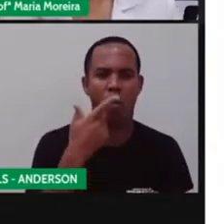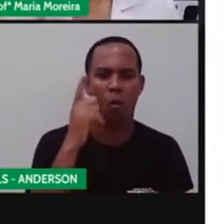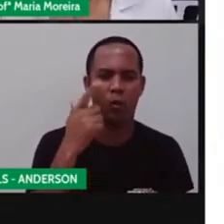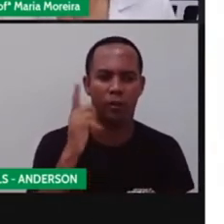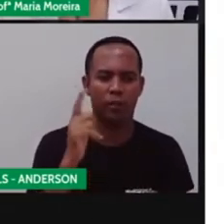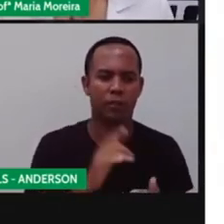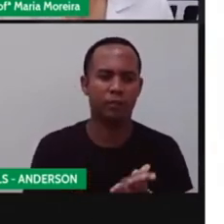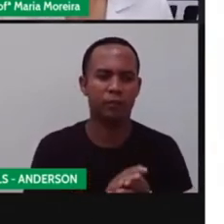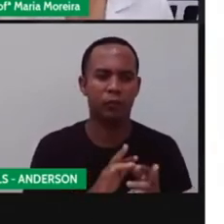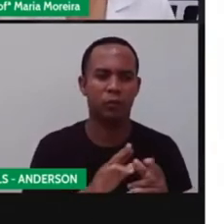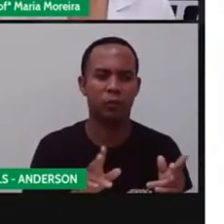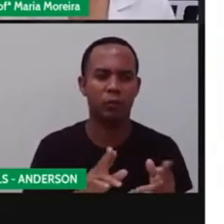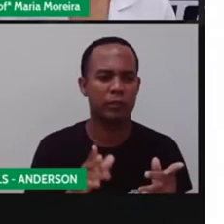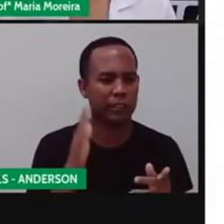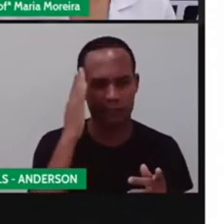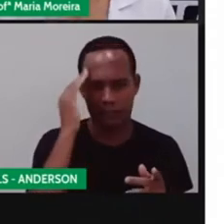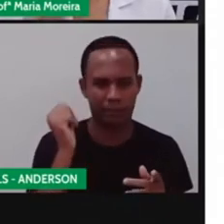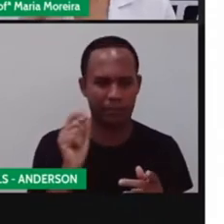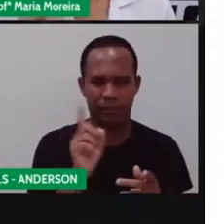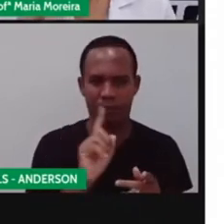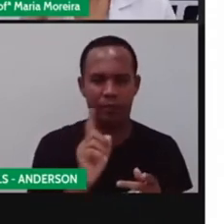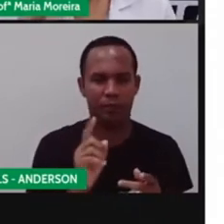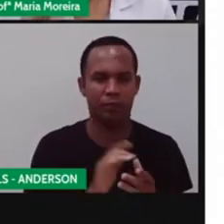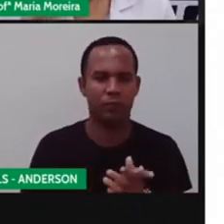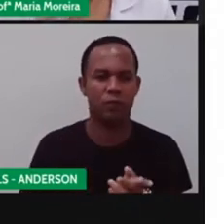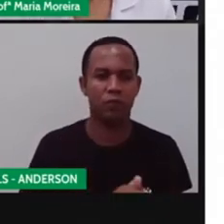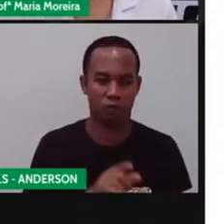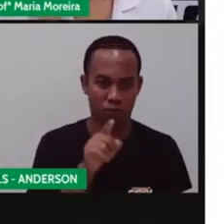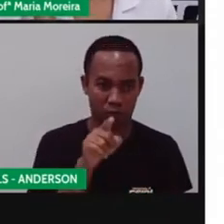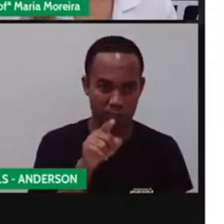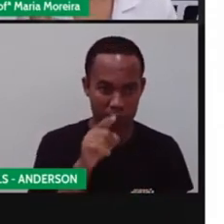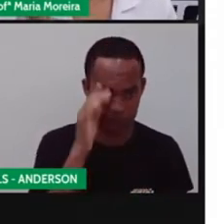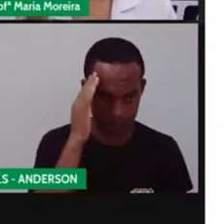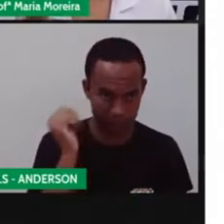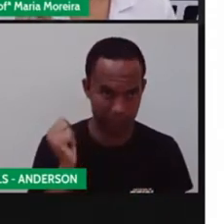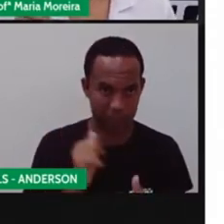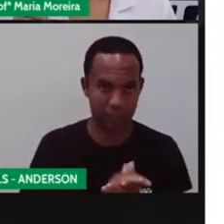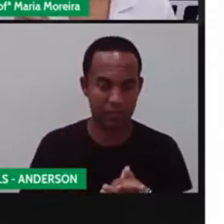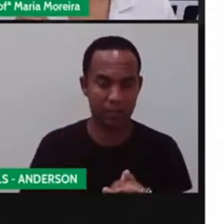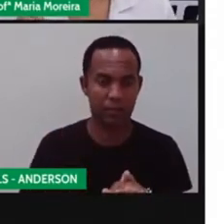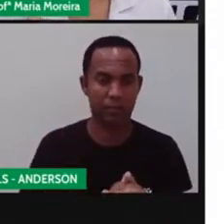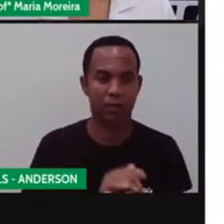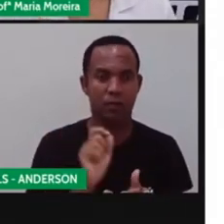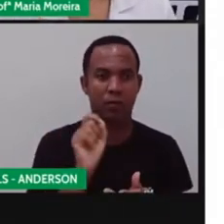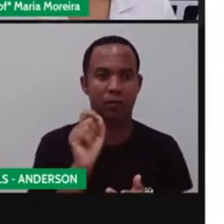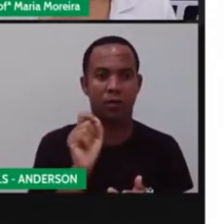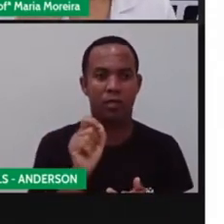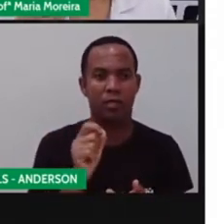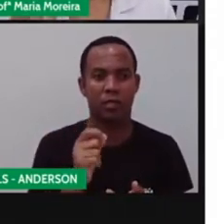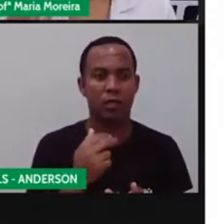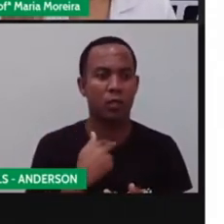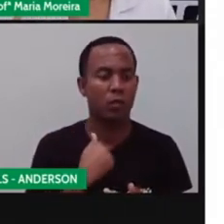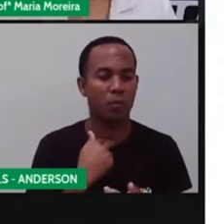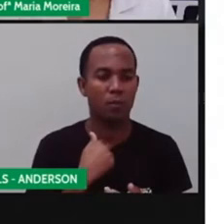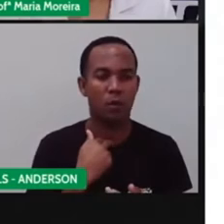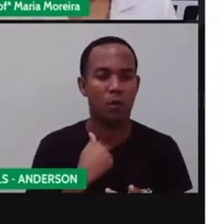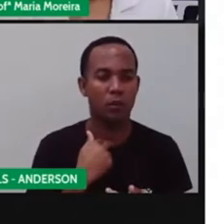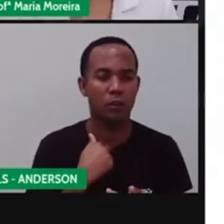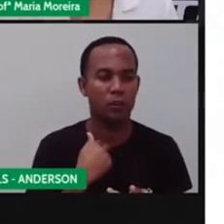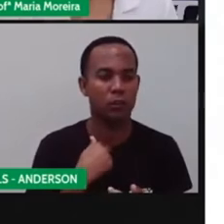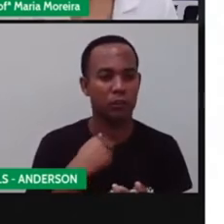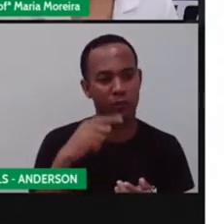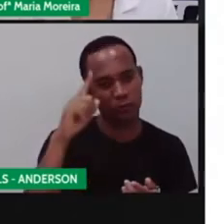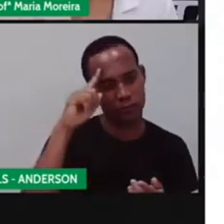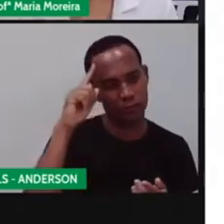eu acho que vocês não sabiam, né? Você sabia que é abusivo, que é abusivo aquilo que passa do limite